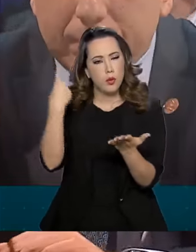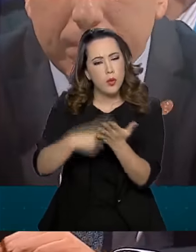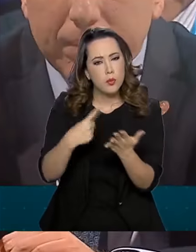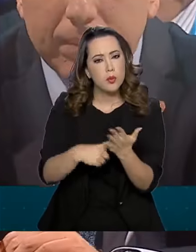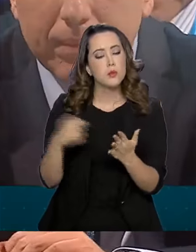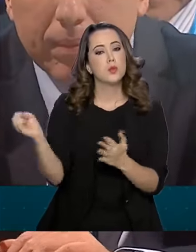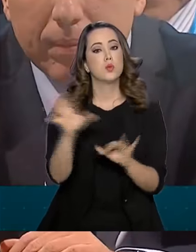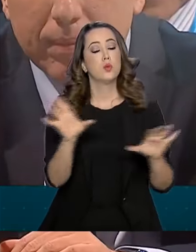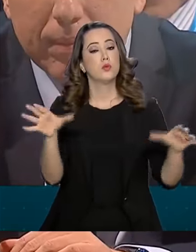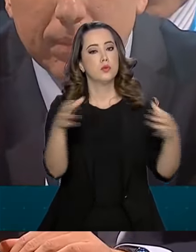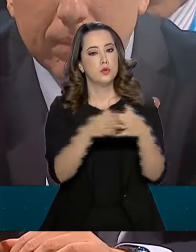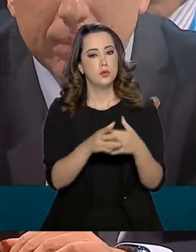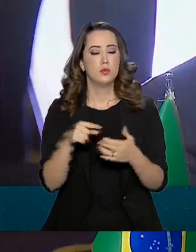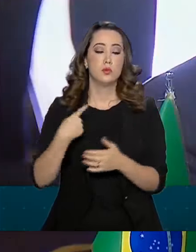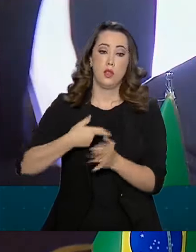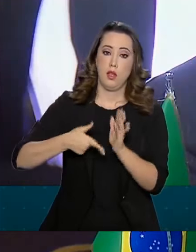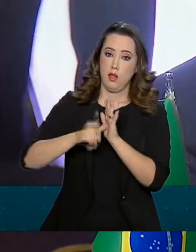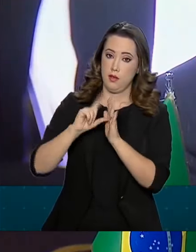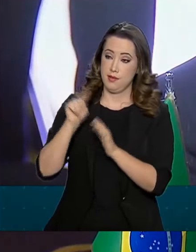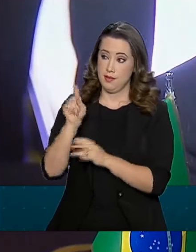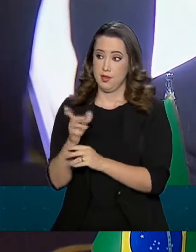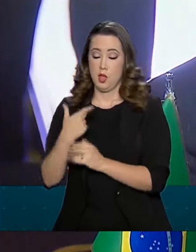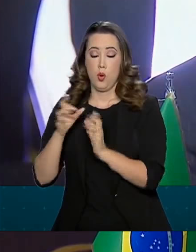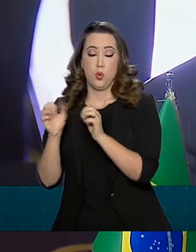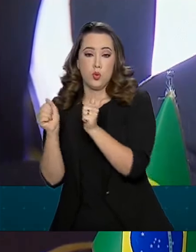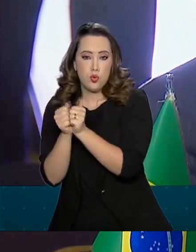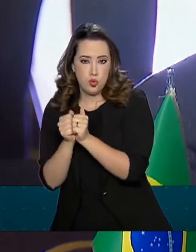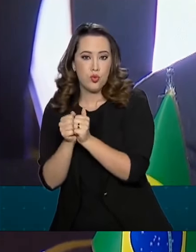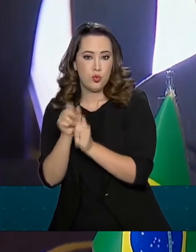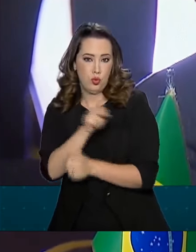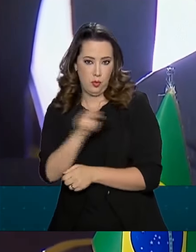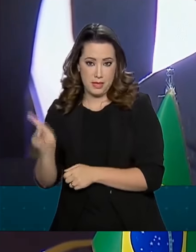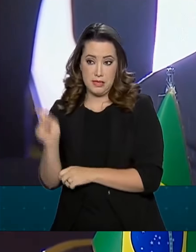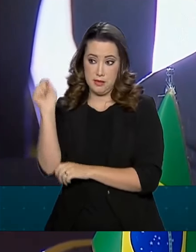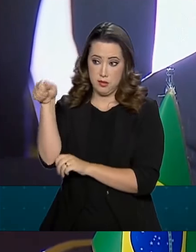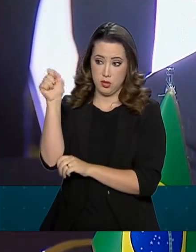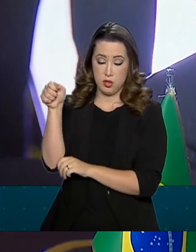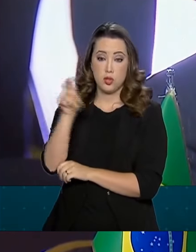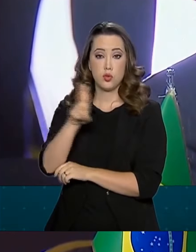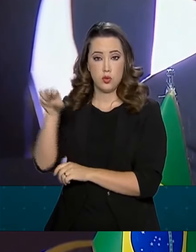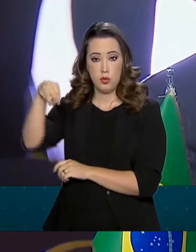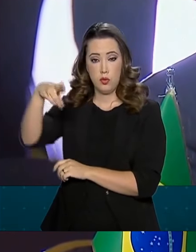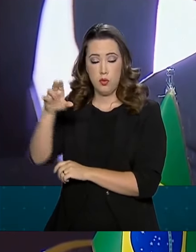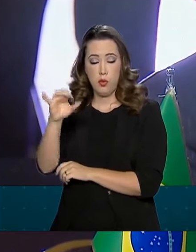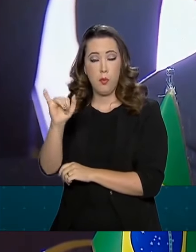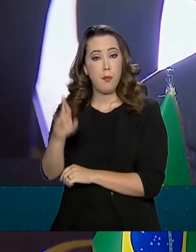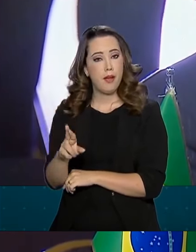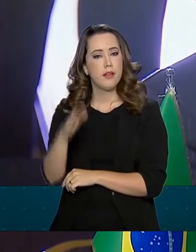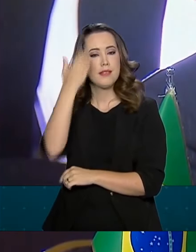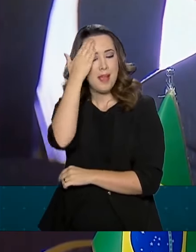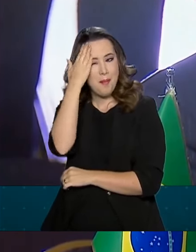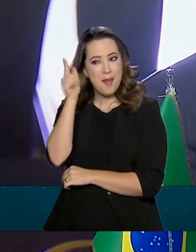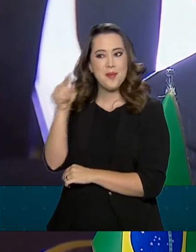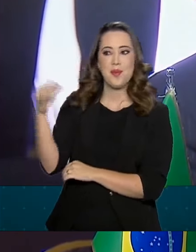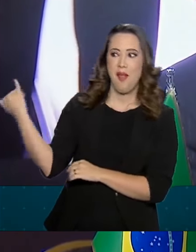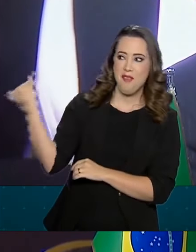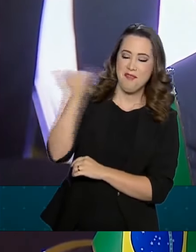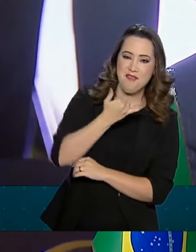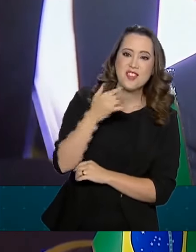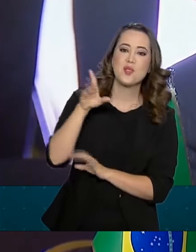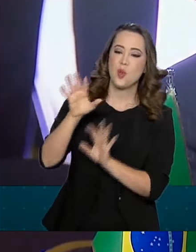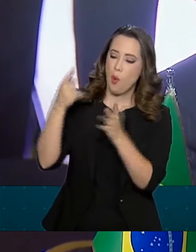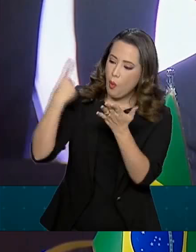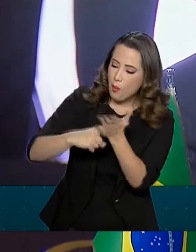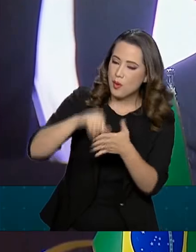Por coincidência, estava com Macri e Osaka quando veio essa notícia. E eu cumprimentei ali, na mesa do